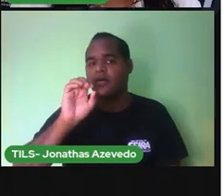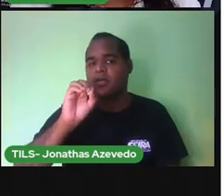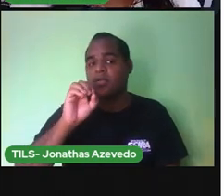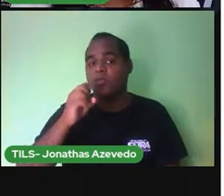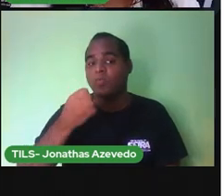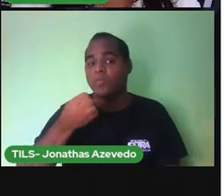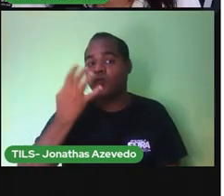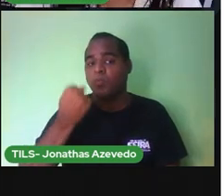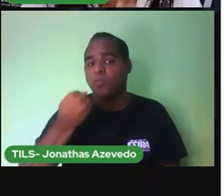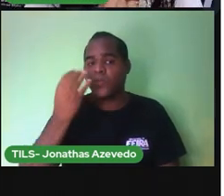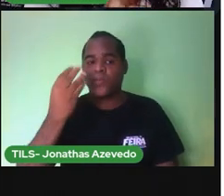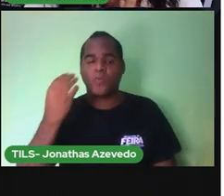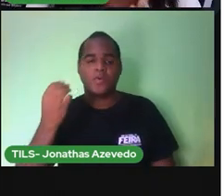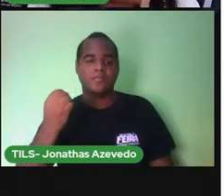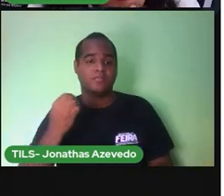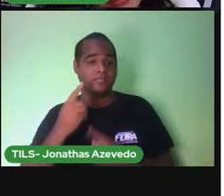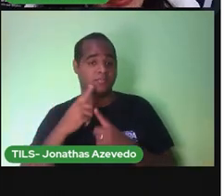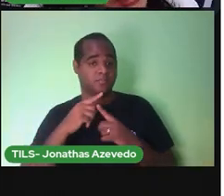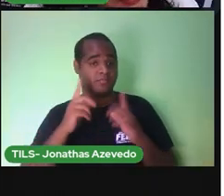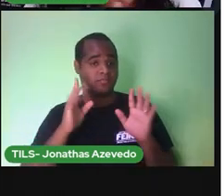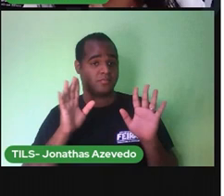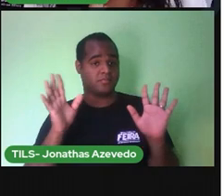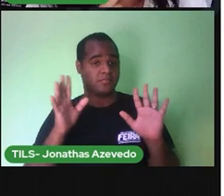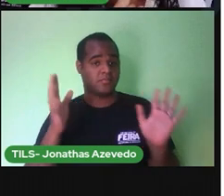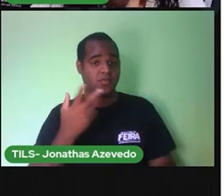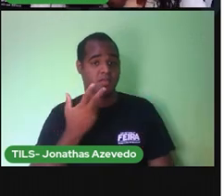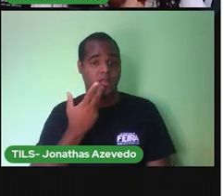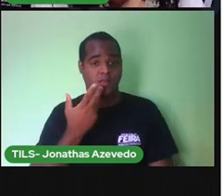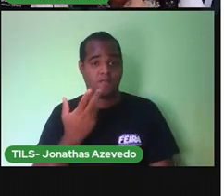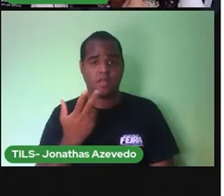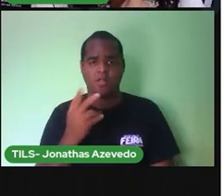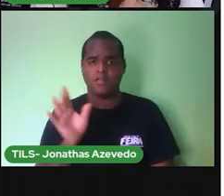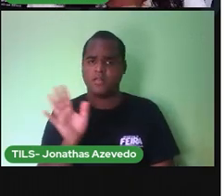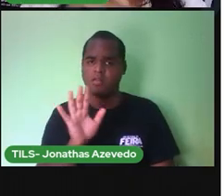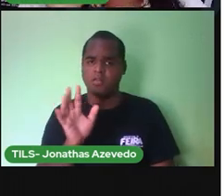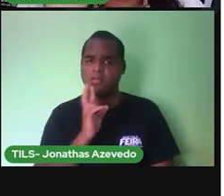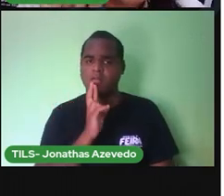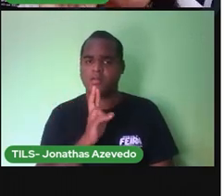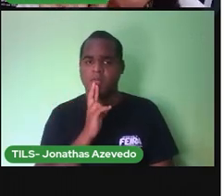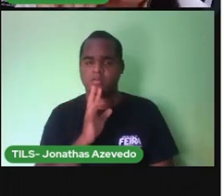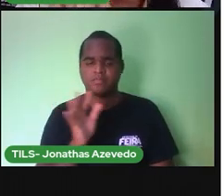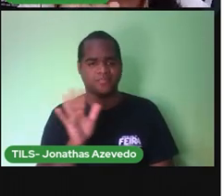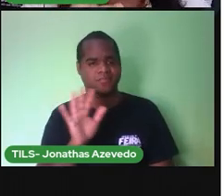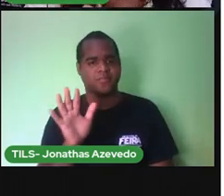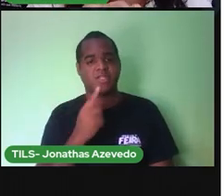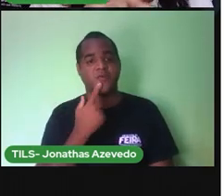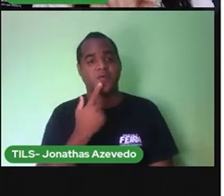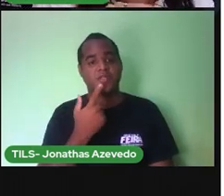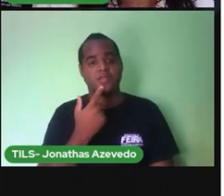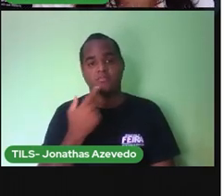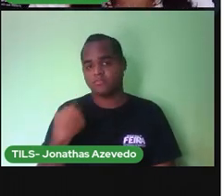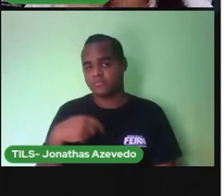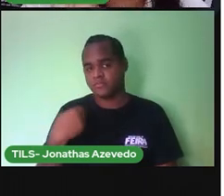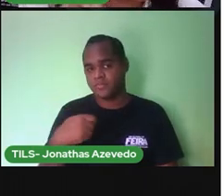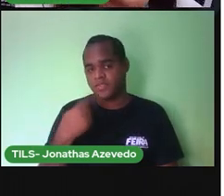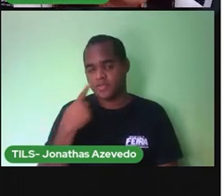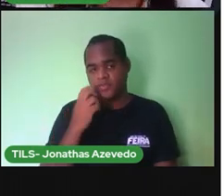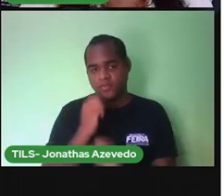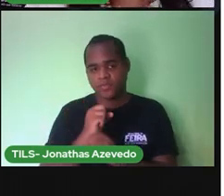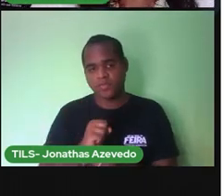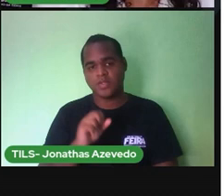Quantas letrinhas Tem? Mas a Pro Não vai falar Porque aí Eu vou dar a resposta Você vai contar Junto comigo Vamos lá